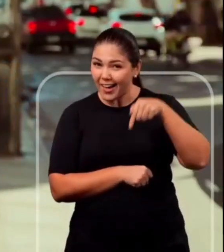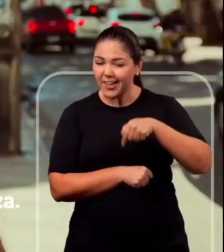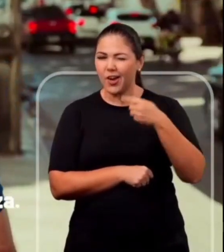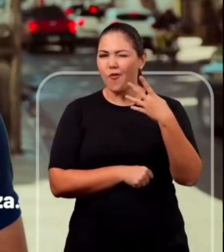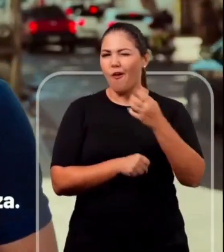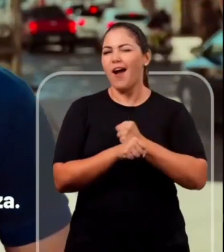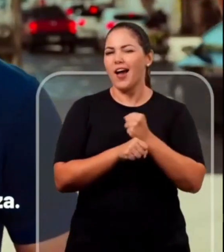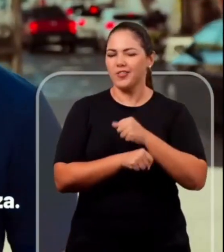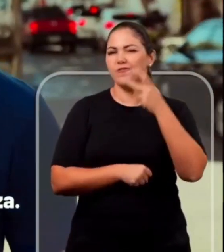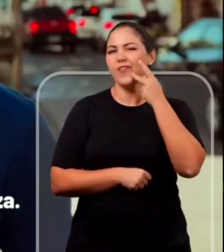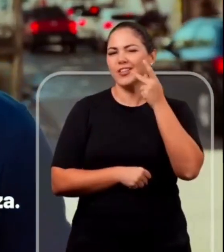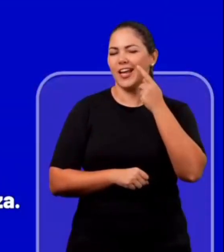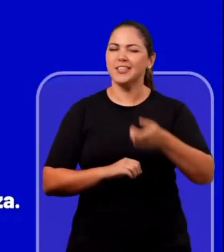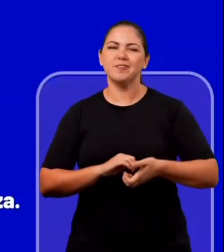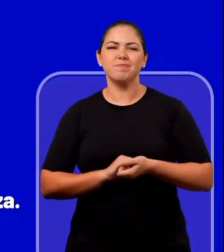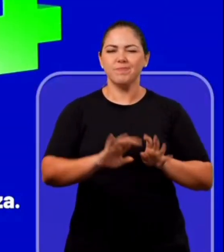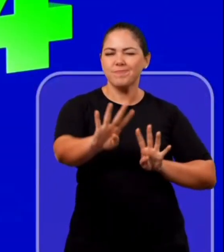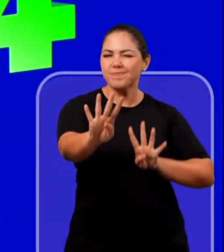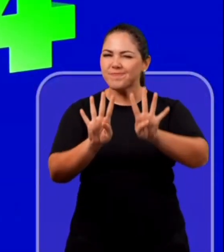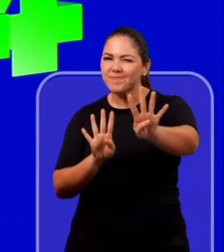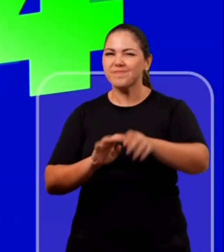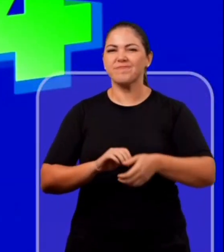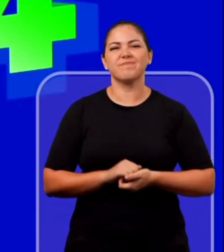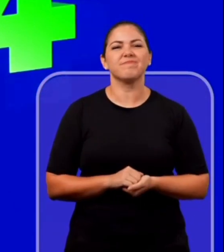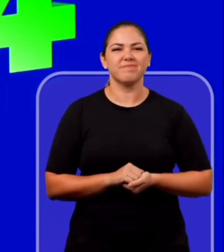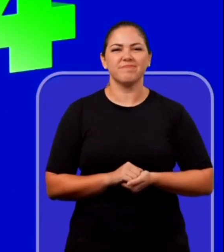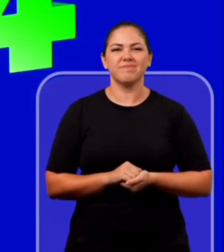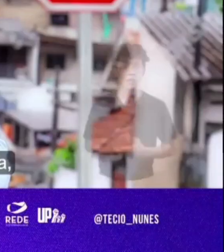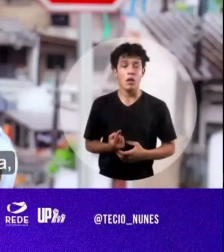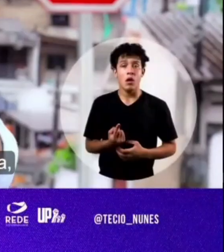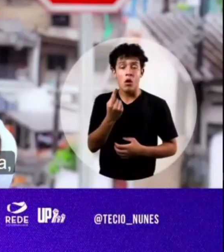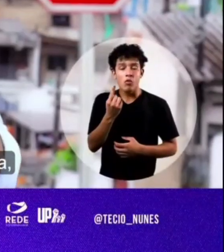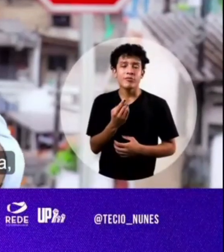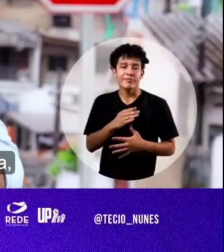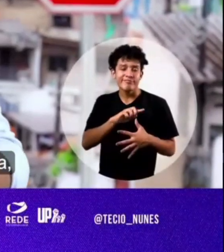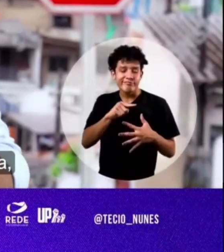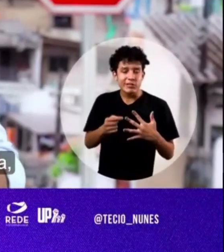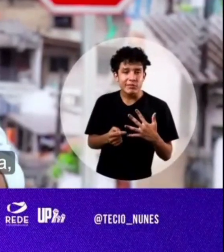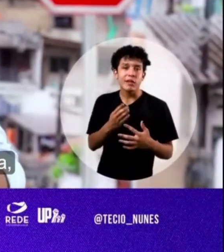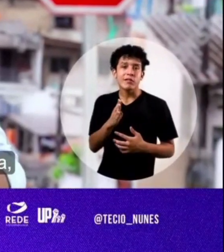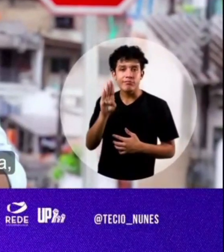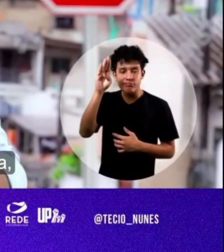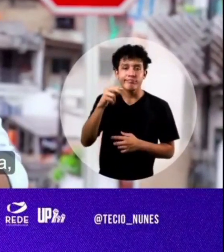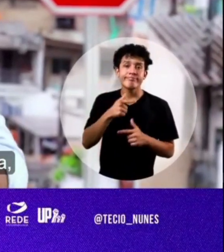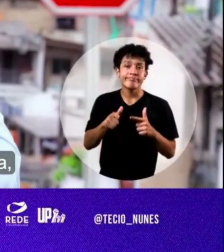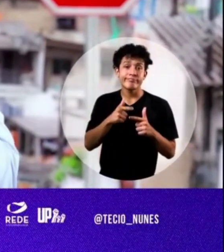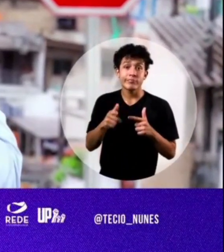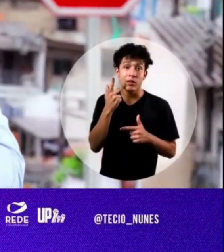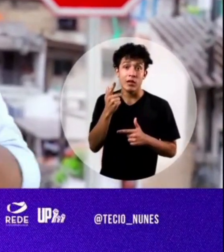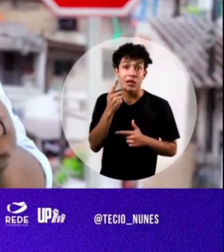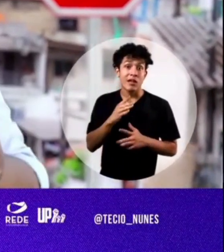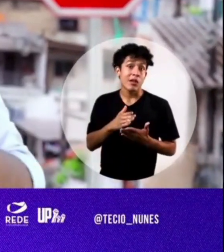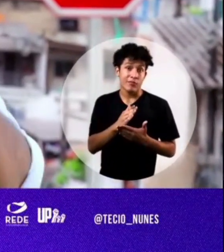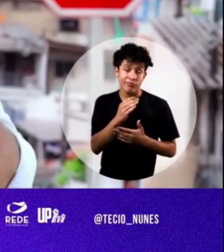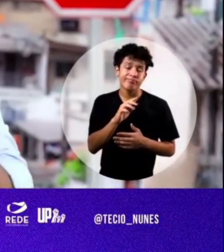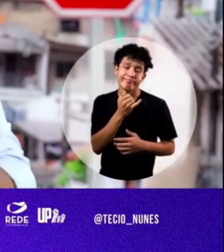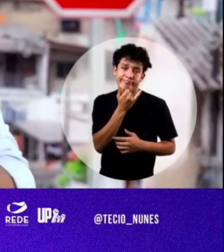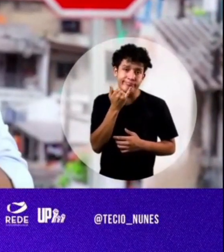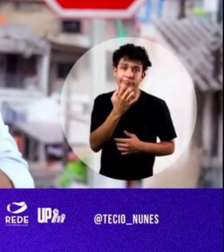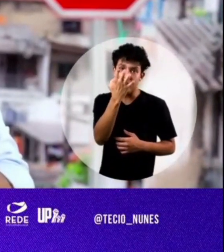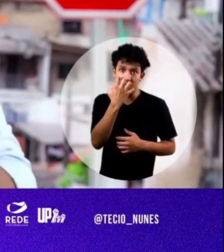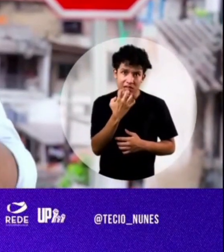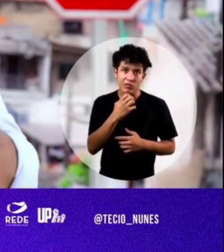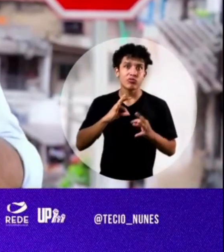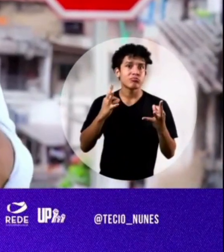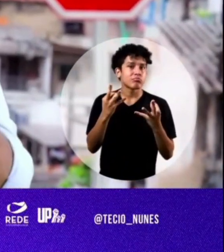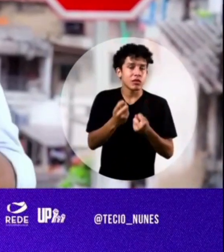Maracanãú, imaginem quatro aqui em Fortaleza. 44! Um dos principais problemas de Fortaleza e talvez o mais sério de todos